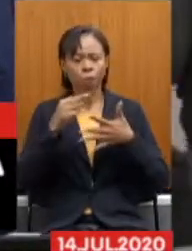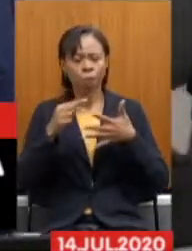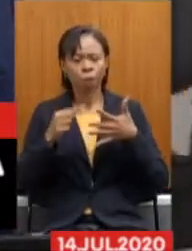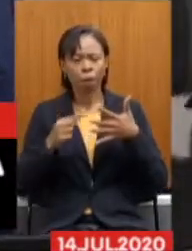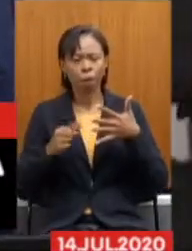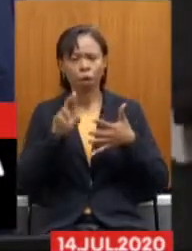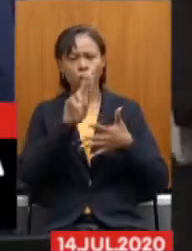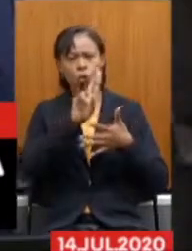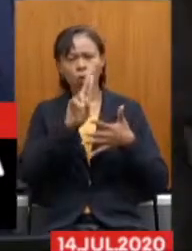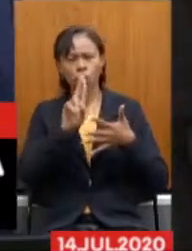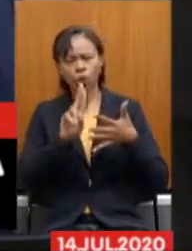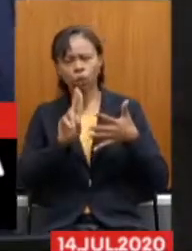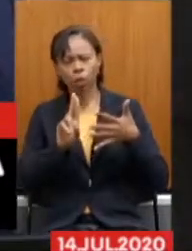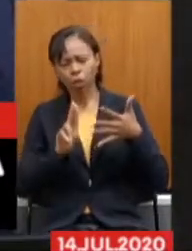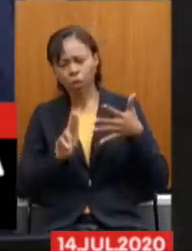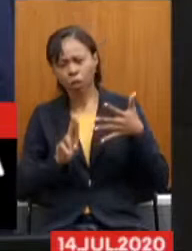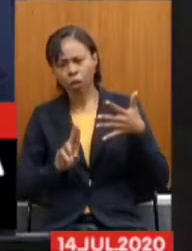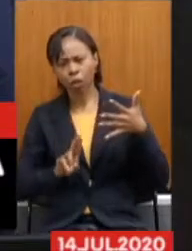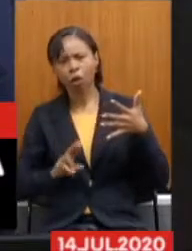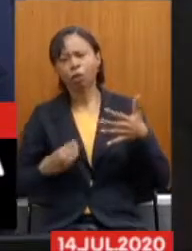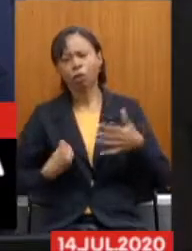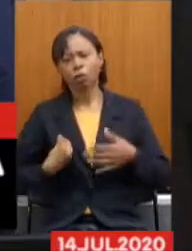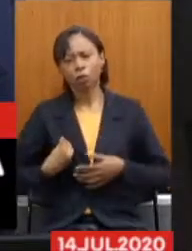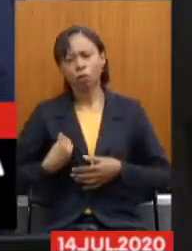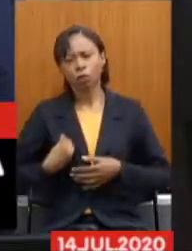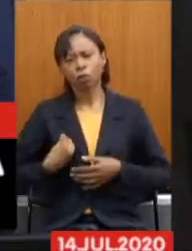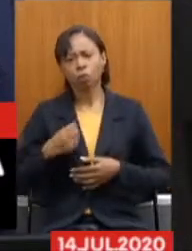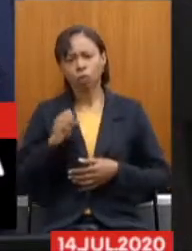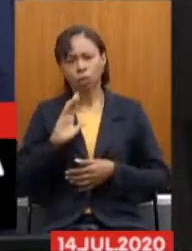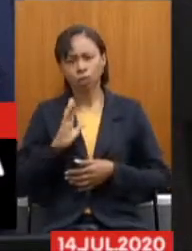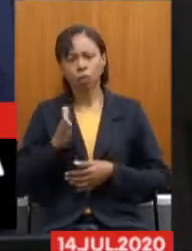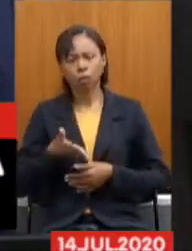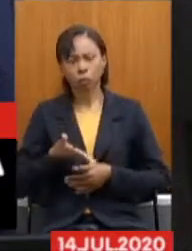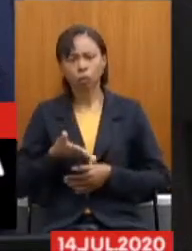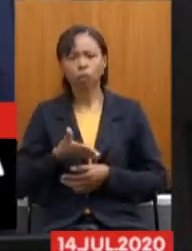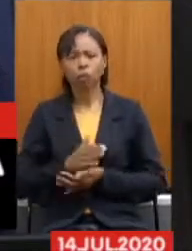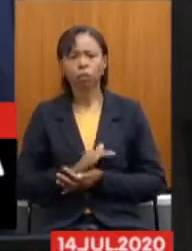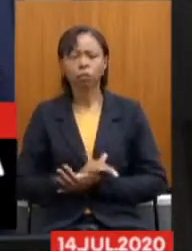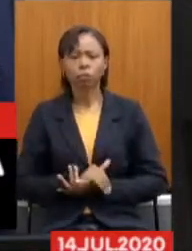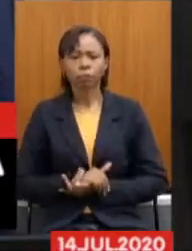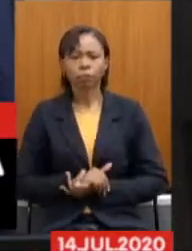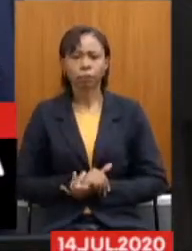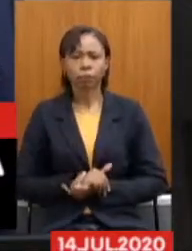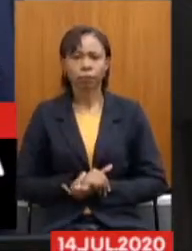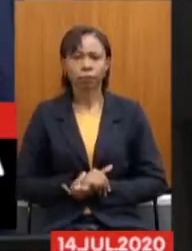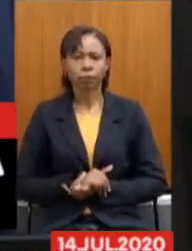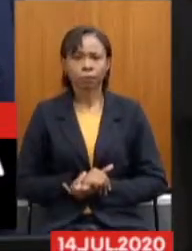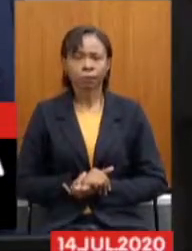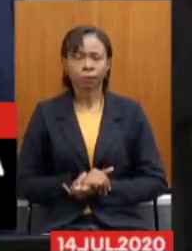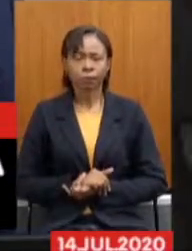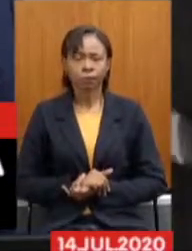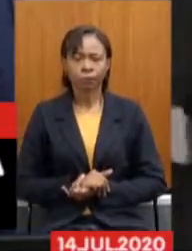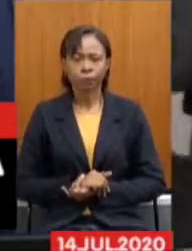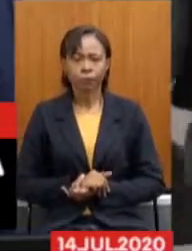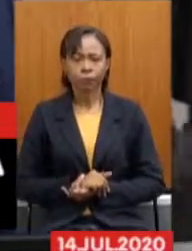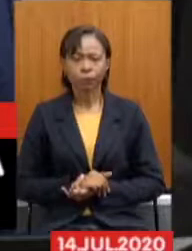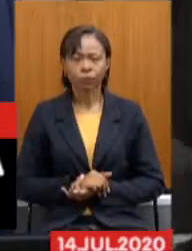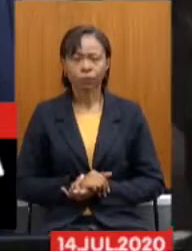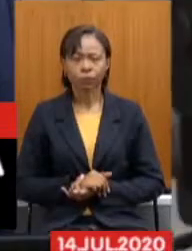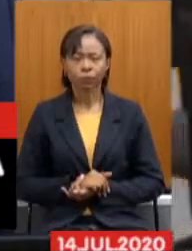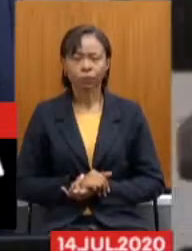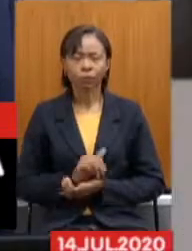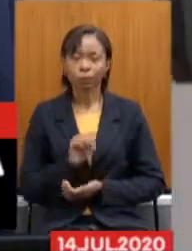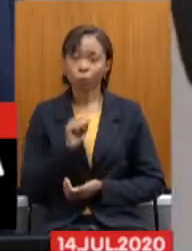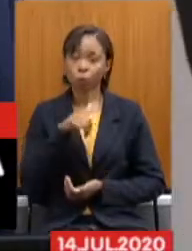Betão Beatriz, aqui presente, Bartô, Arlen Santiago, Antônio Carlos Arantes, melhoras para ele,